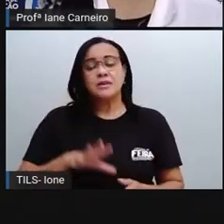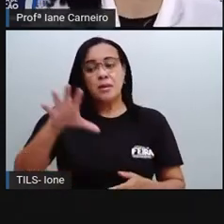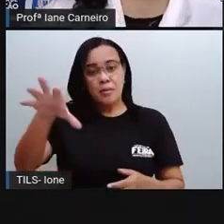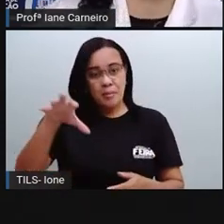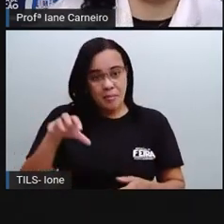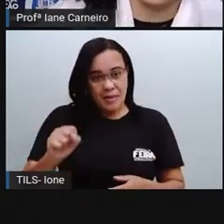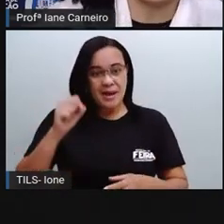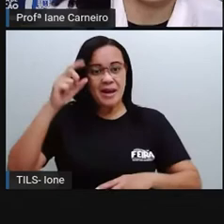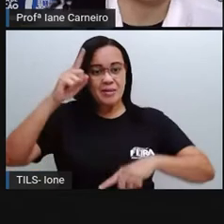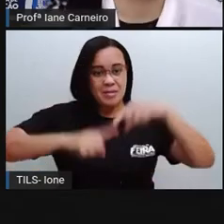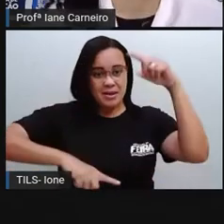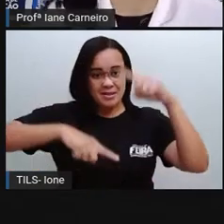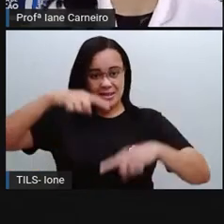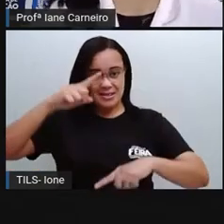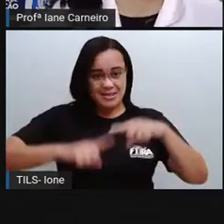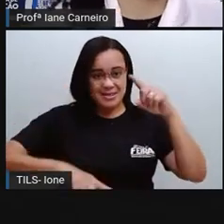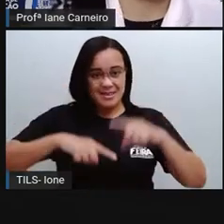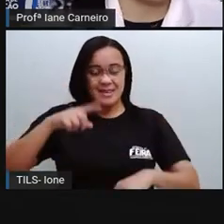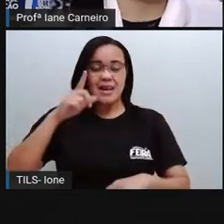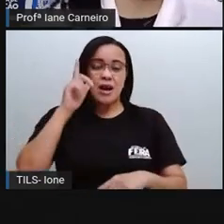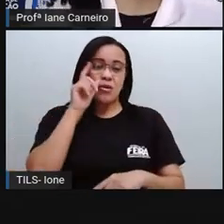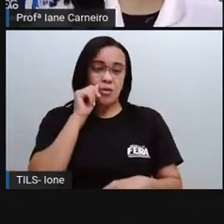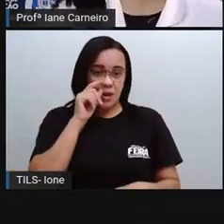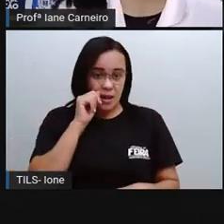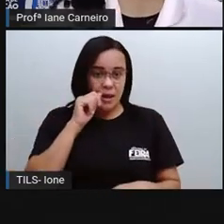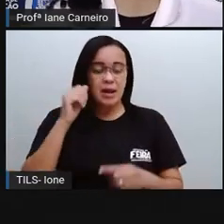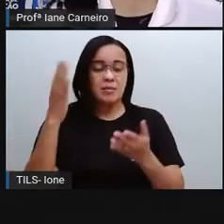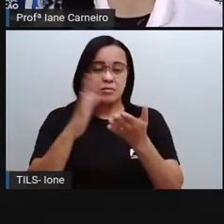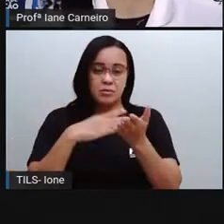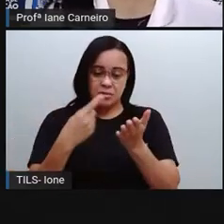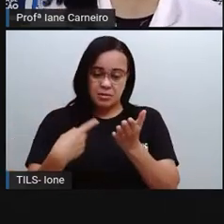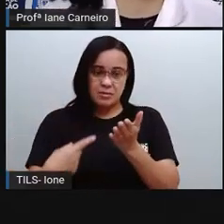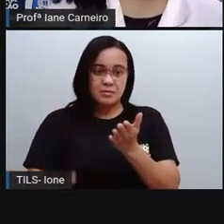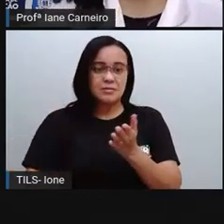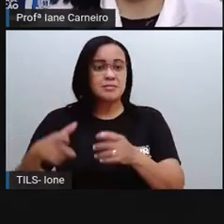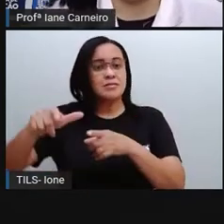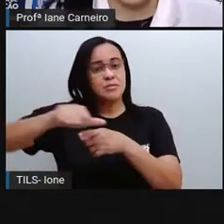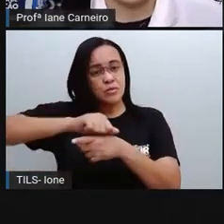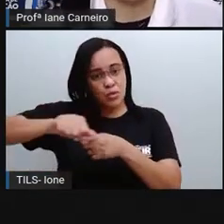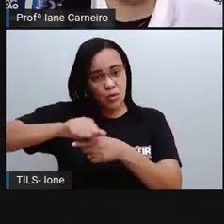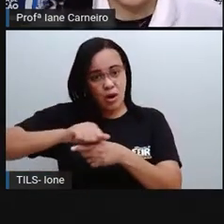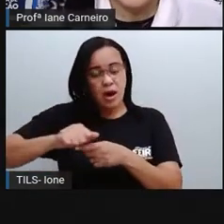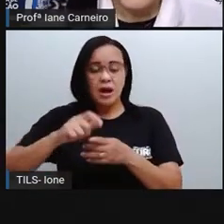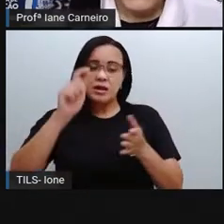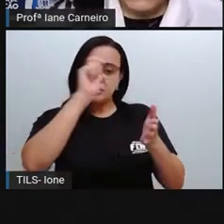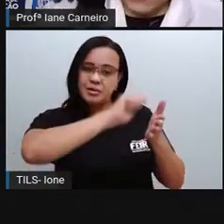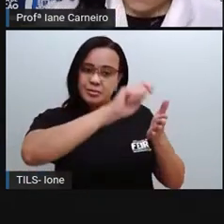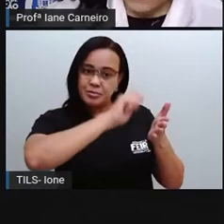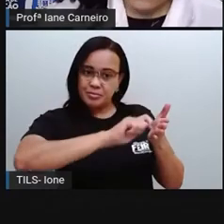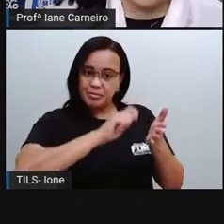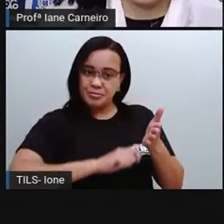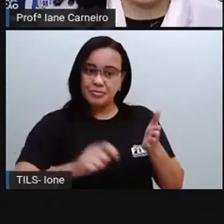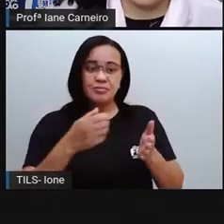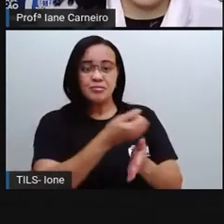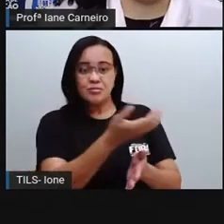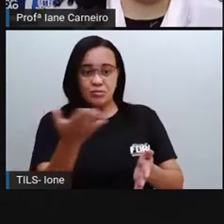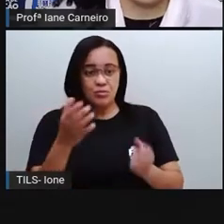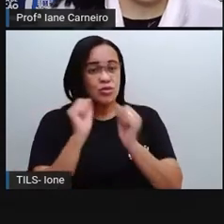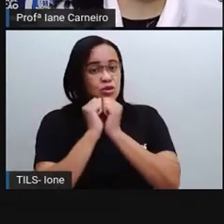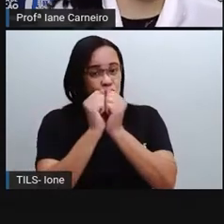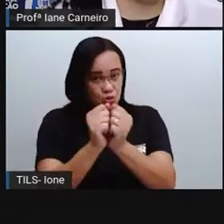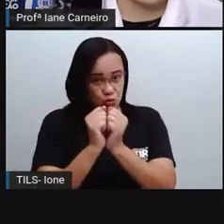lápis, sua borracha, né? Seu caderno, porque nós vamos fazer alguns registros, tá bom? Então para começar,